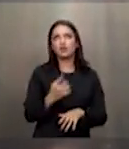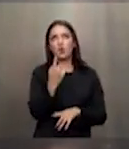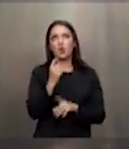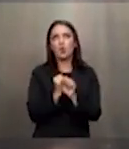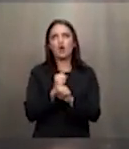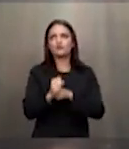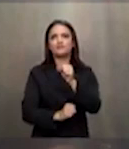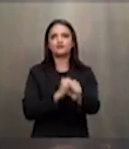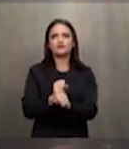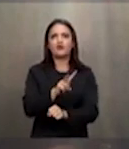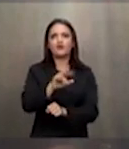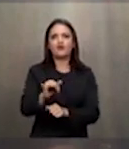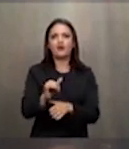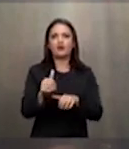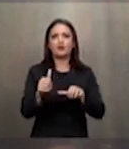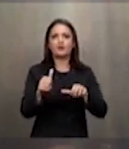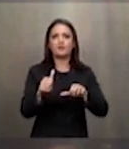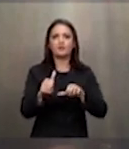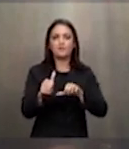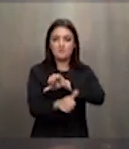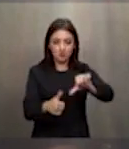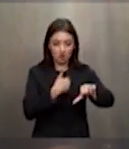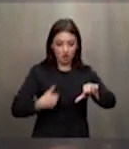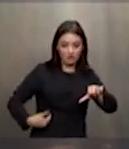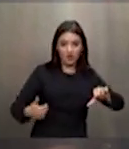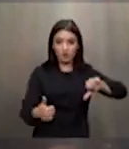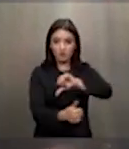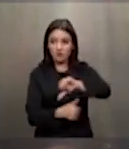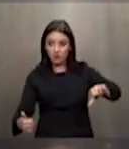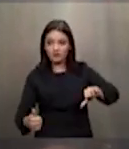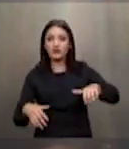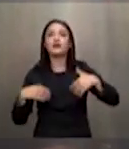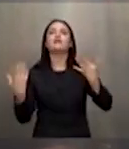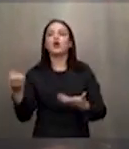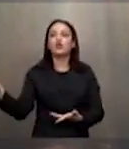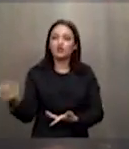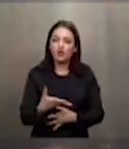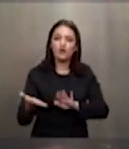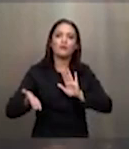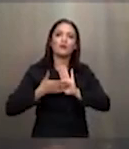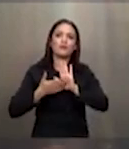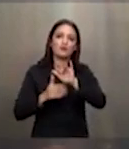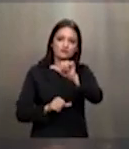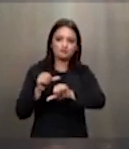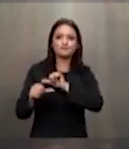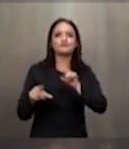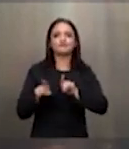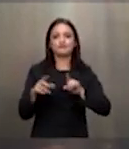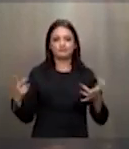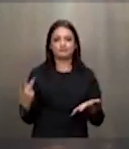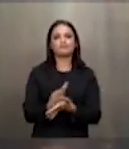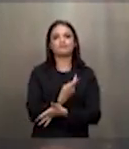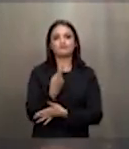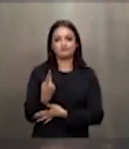temos alternância de políticos e novas propostas de mudanças para a política de educação